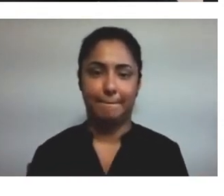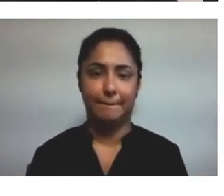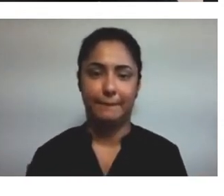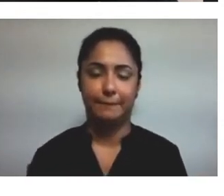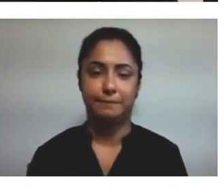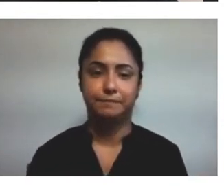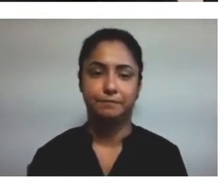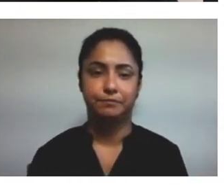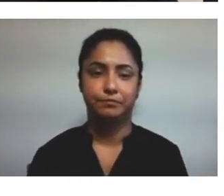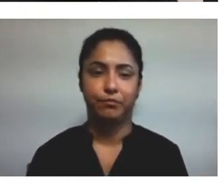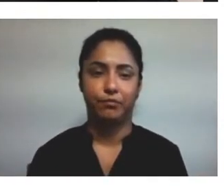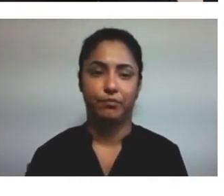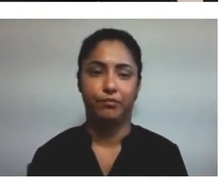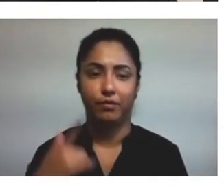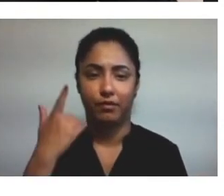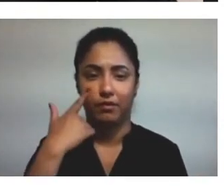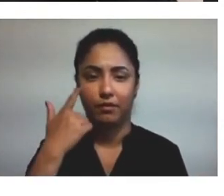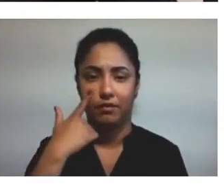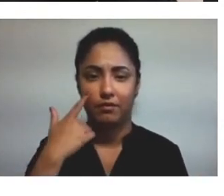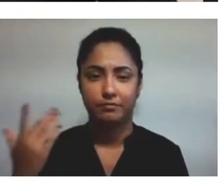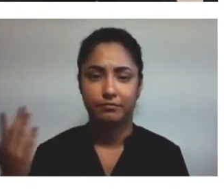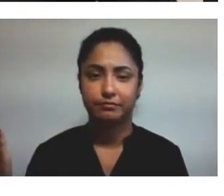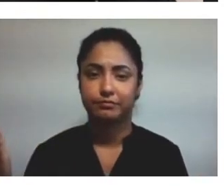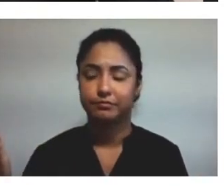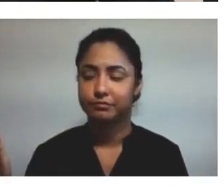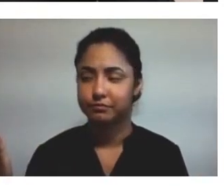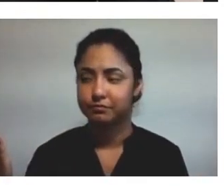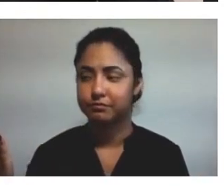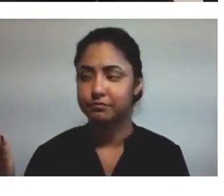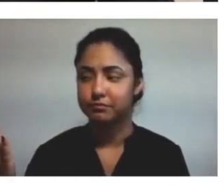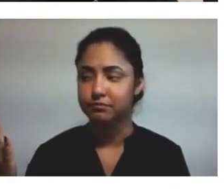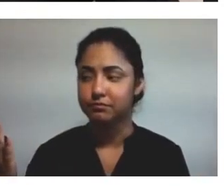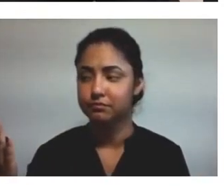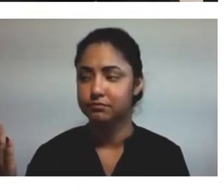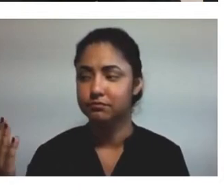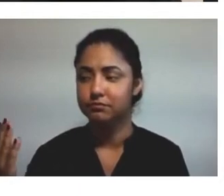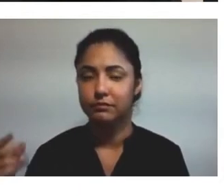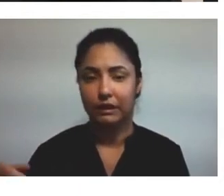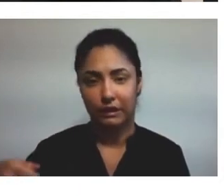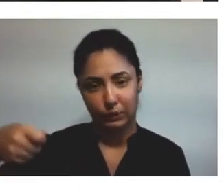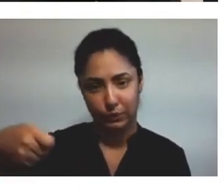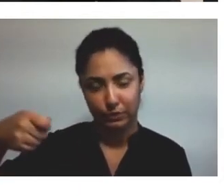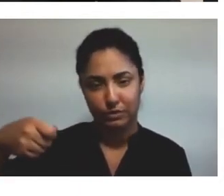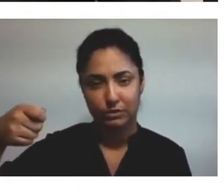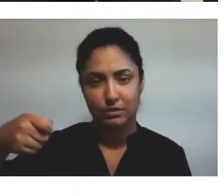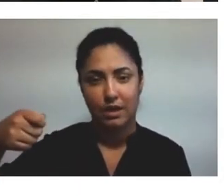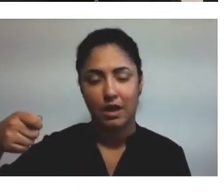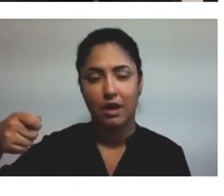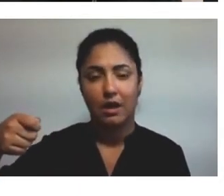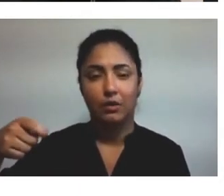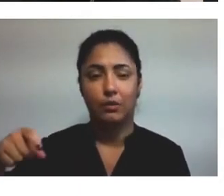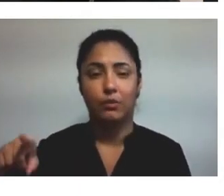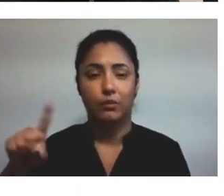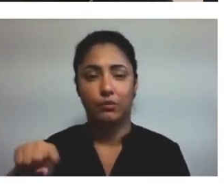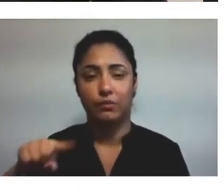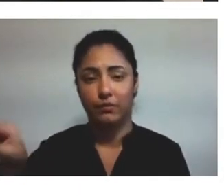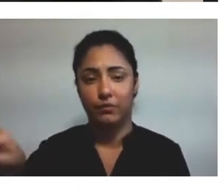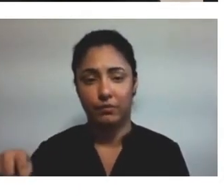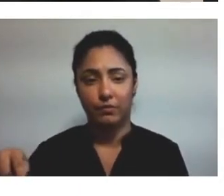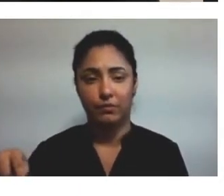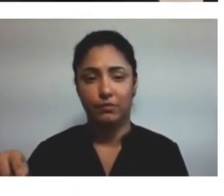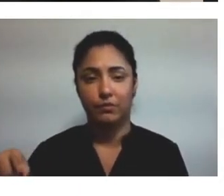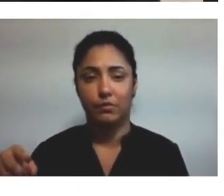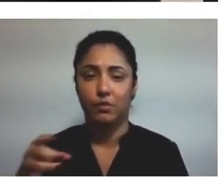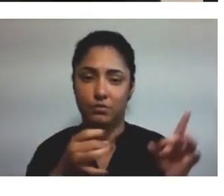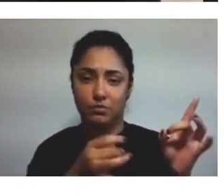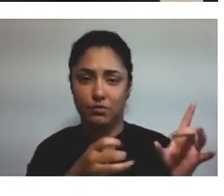alguns sacos com latinhas, né? Logo abaixo, a gente tem o processo de venda. Ao lado, nós temos